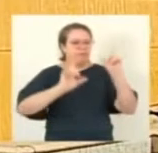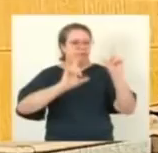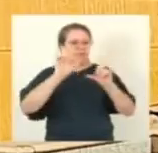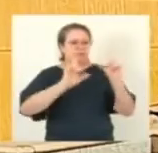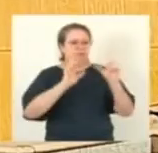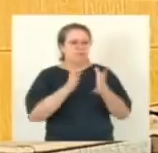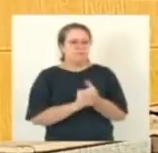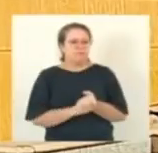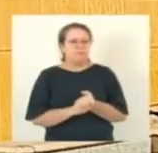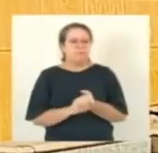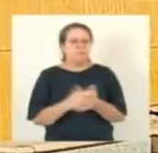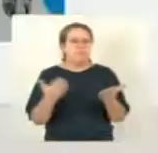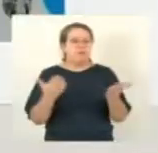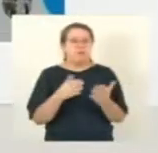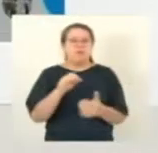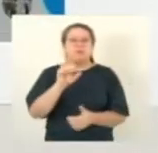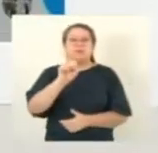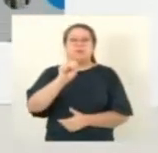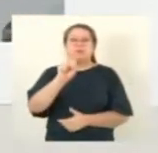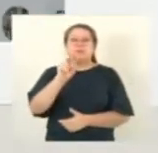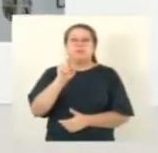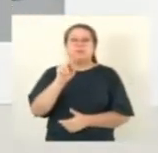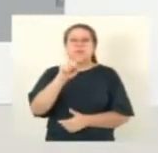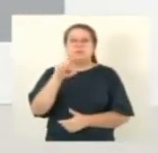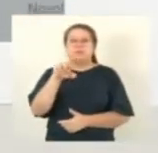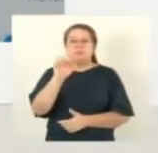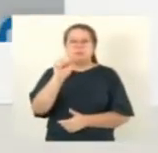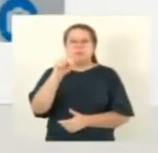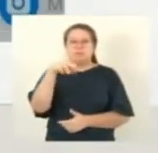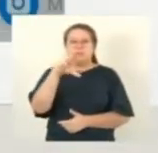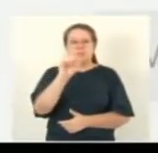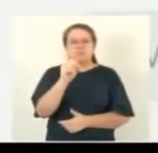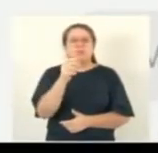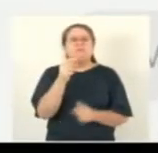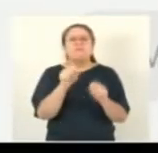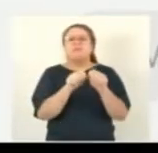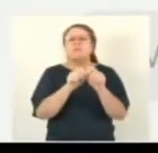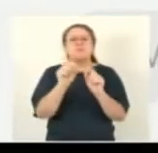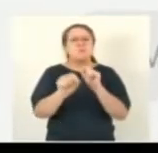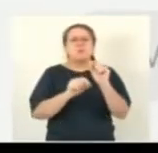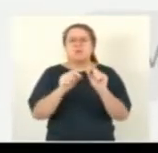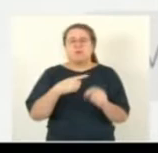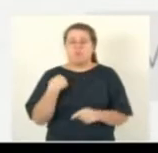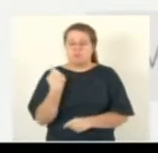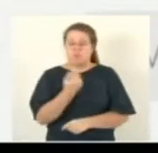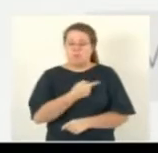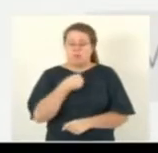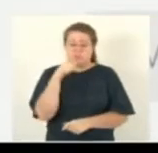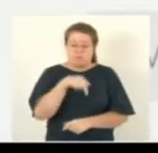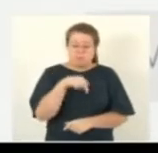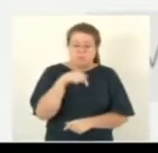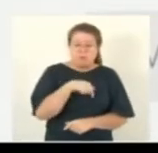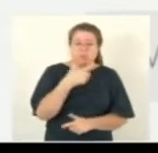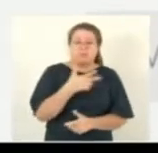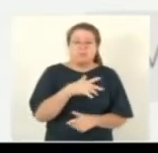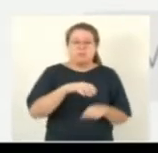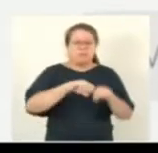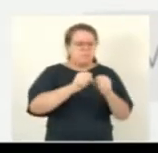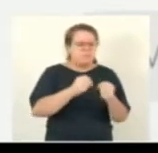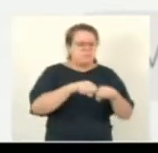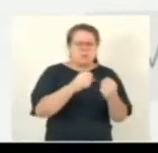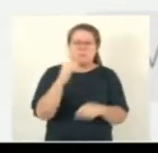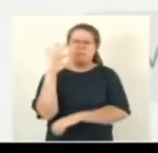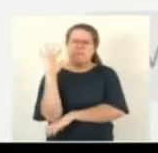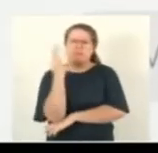A Suzano está fazendo com a gente hoje aqui em... Destruíram as plantações,